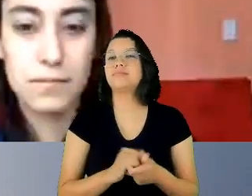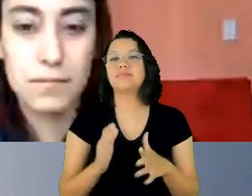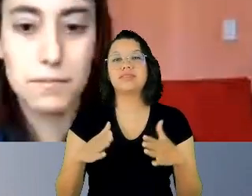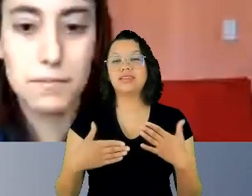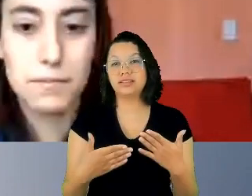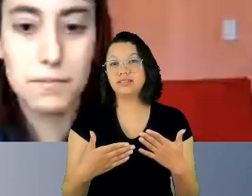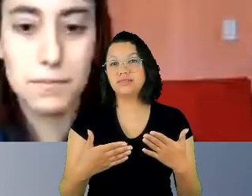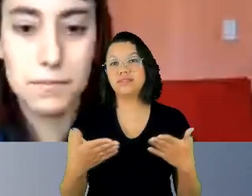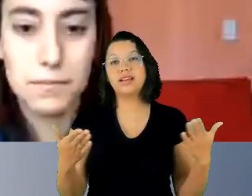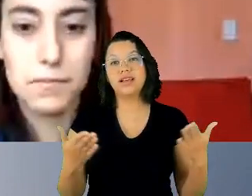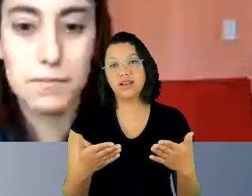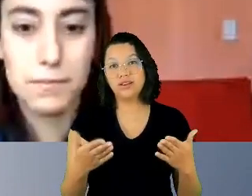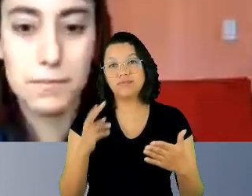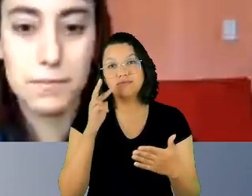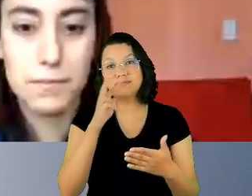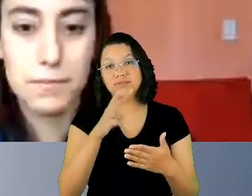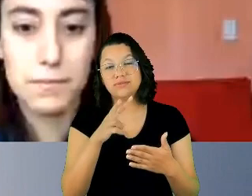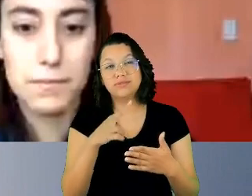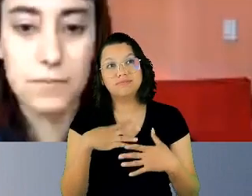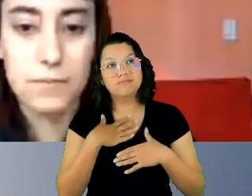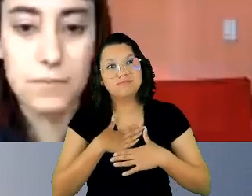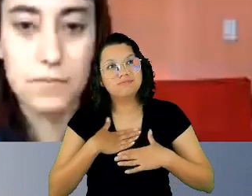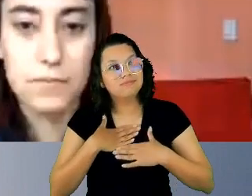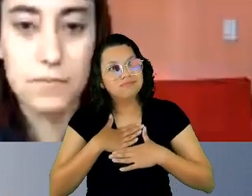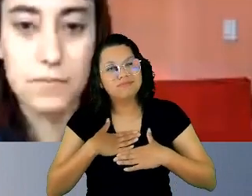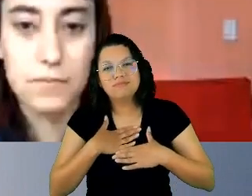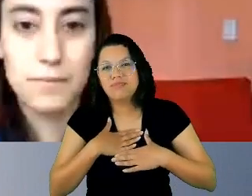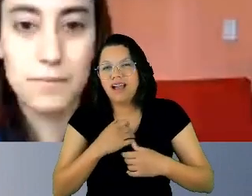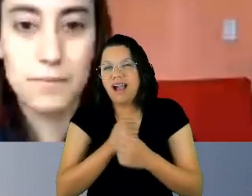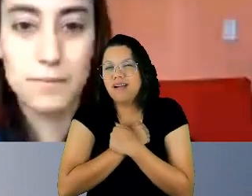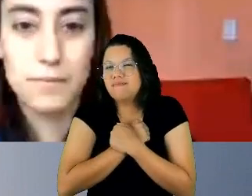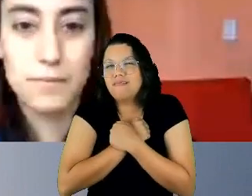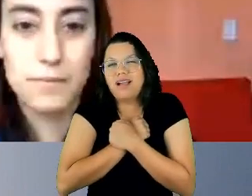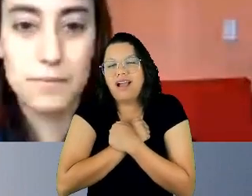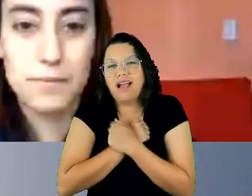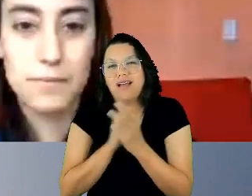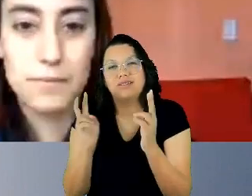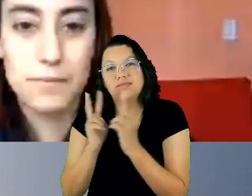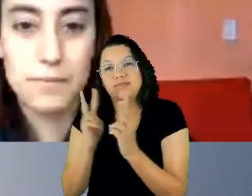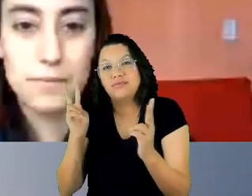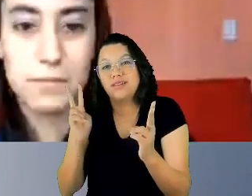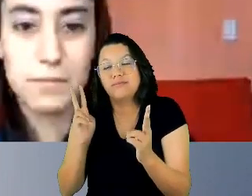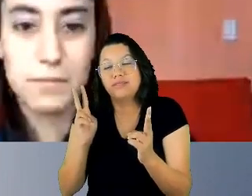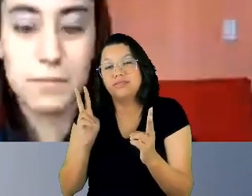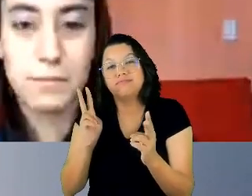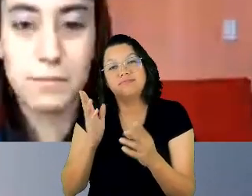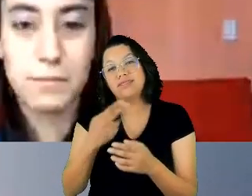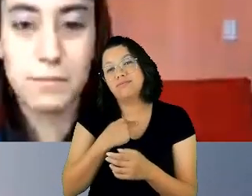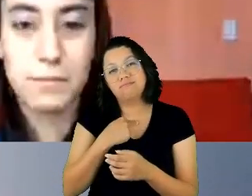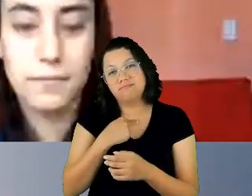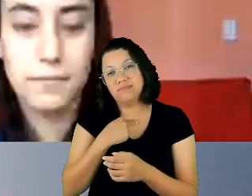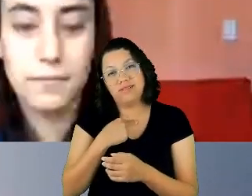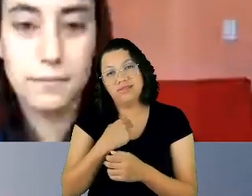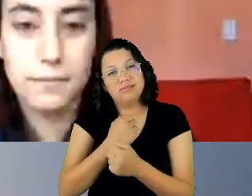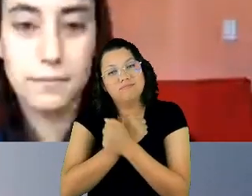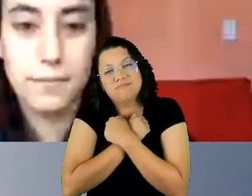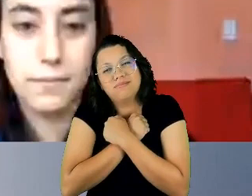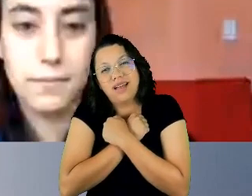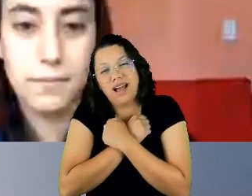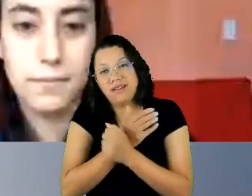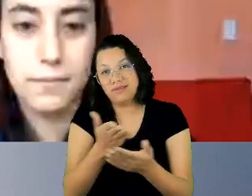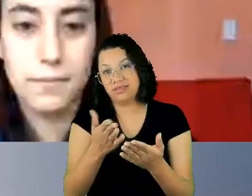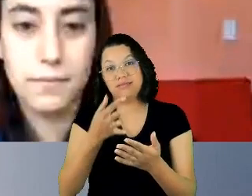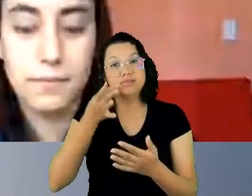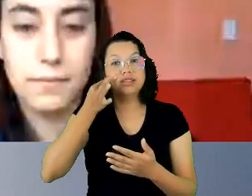lhe abraço virtualmente, já que eu não posso dar aquele abraço apertado que eu gostaria de dar caso estivéssemos numa